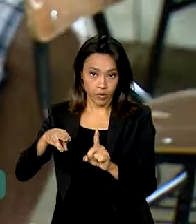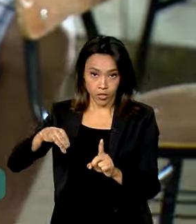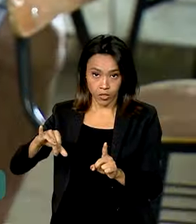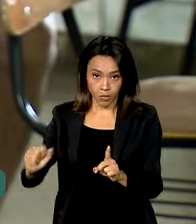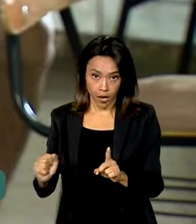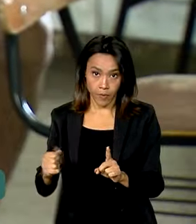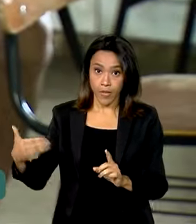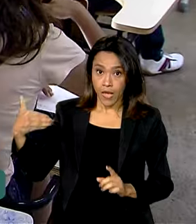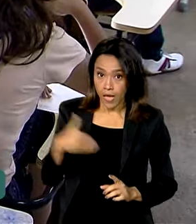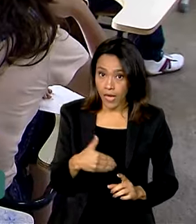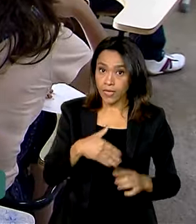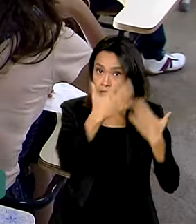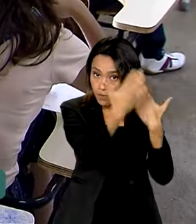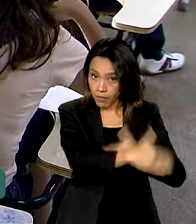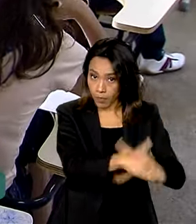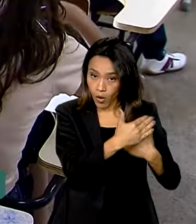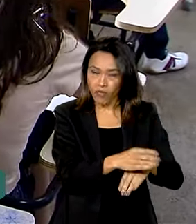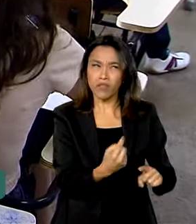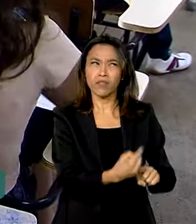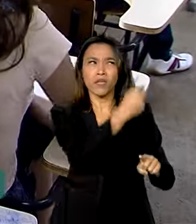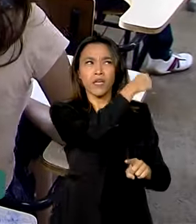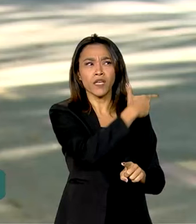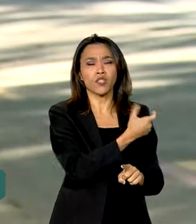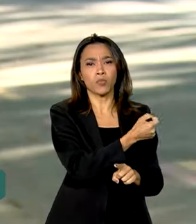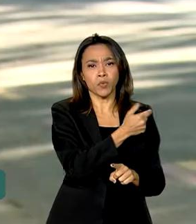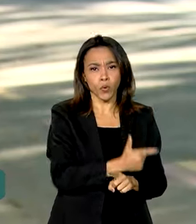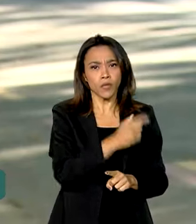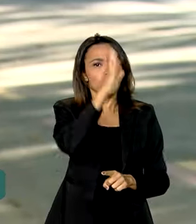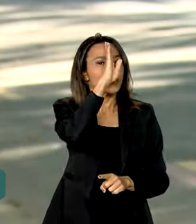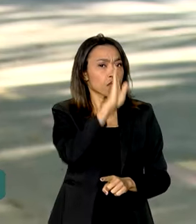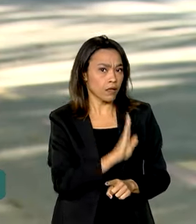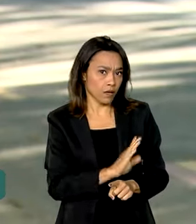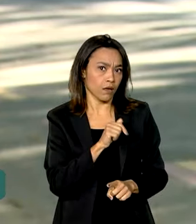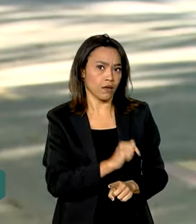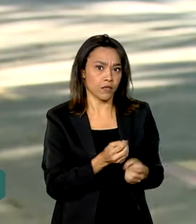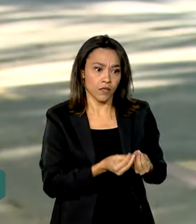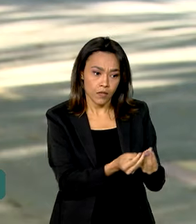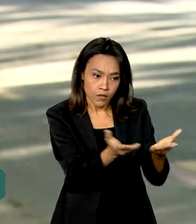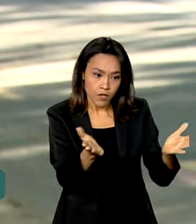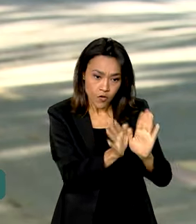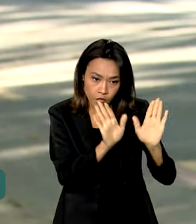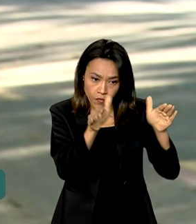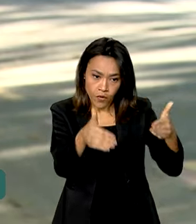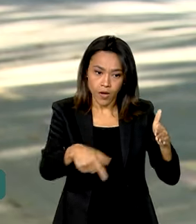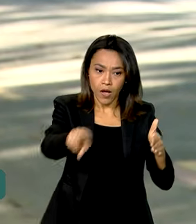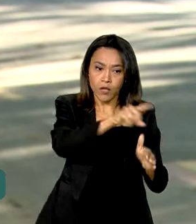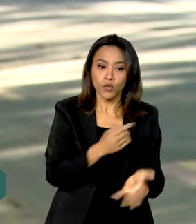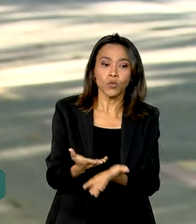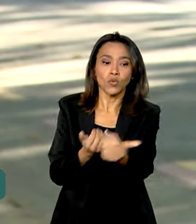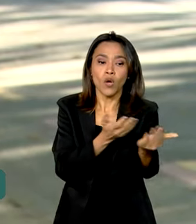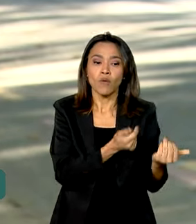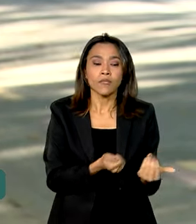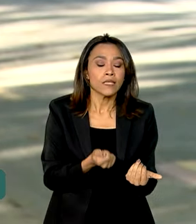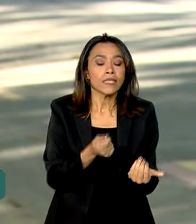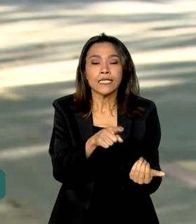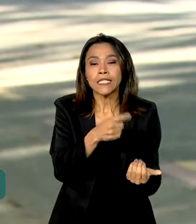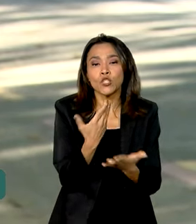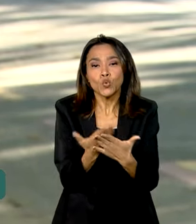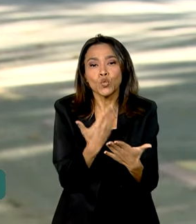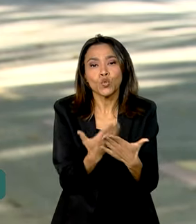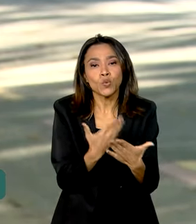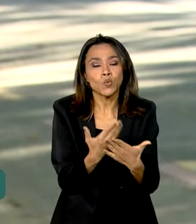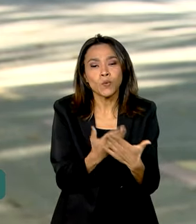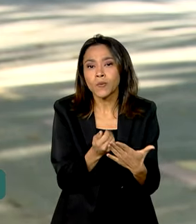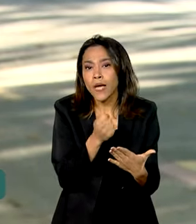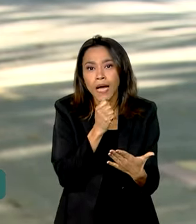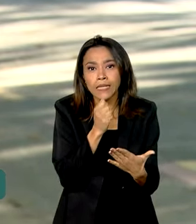aplicado desde 2002 e ele é um exame gratuito e voltado aos jovens e adultos que não concluíram os seus estudos